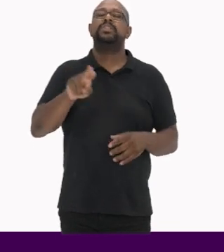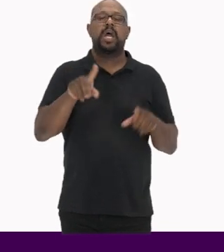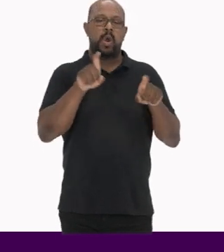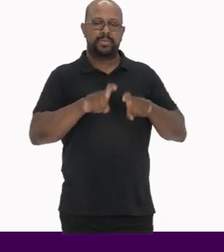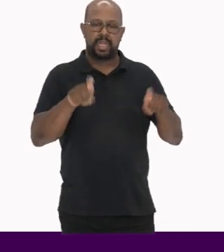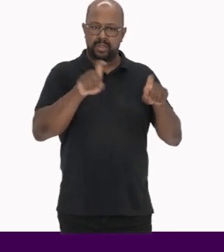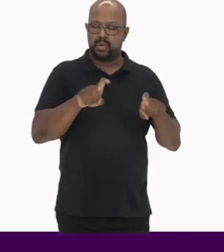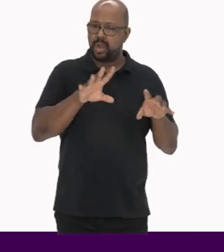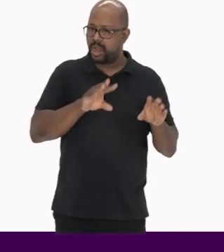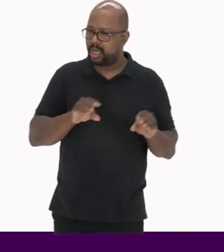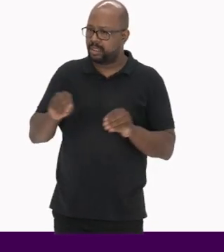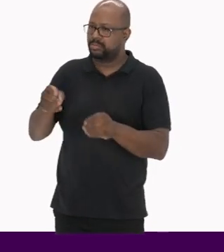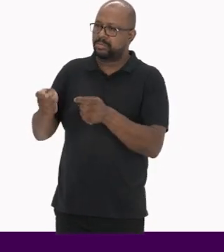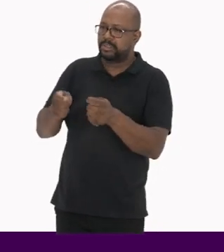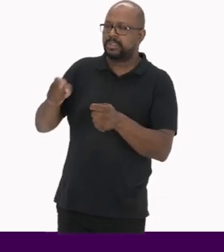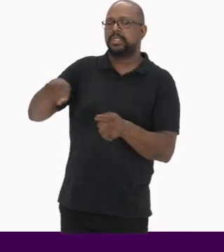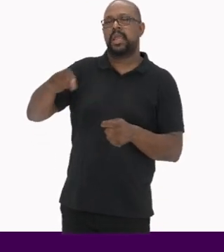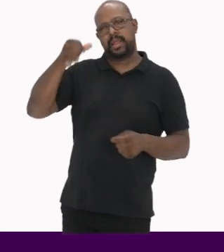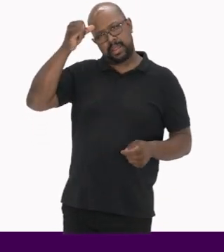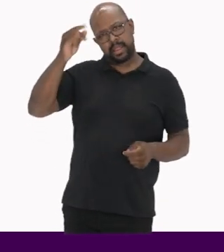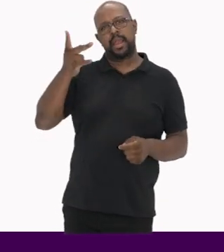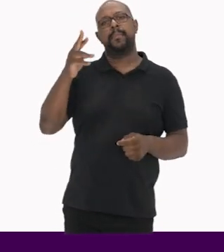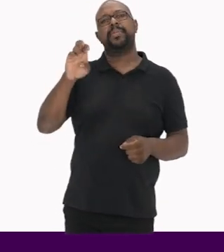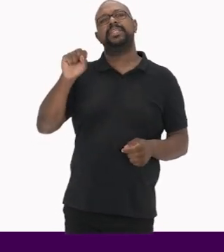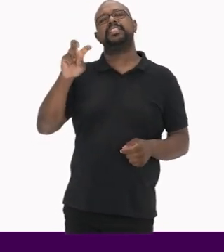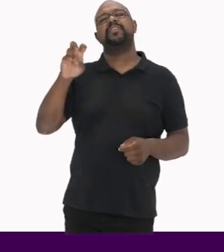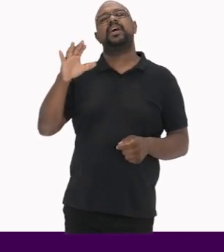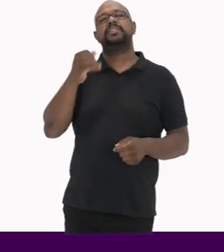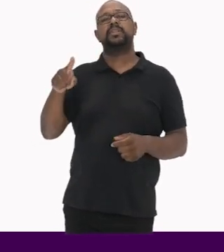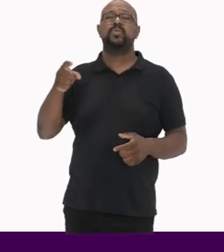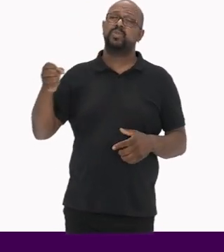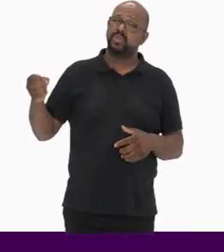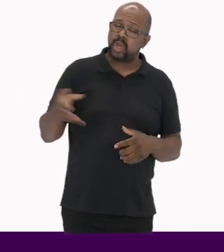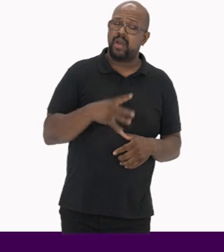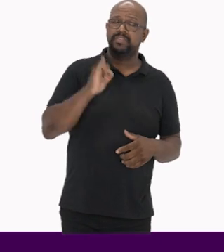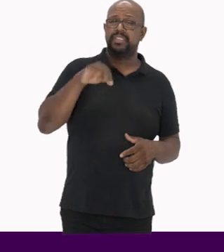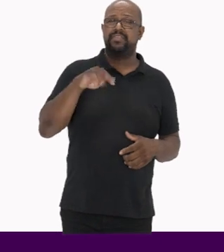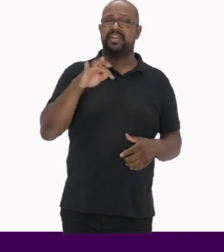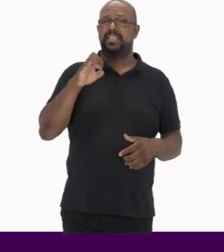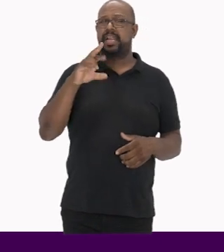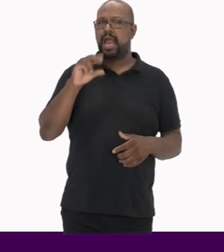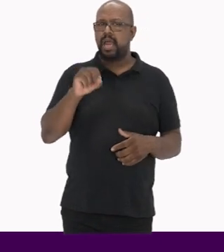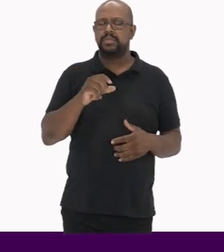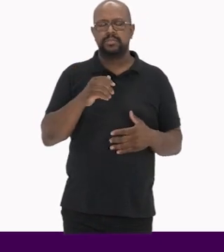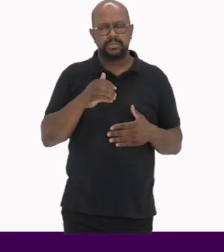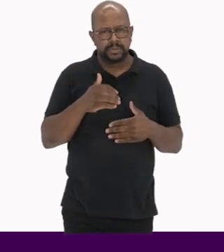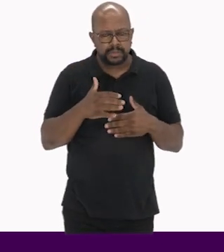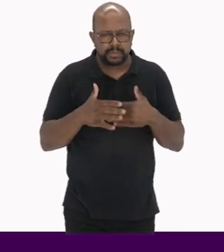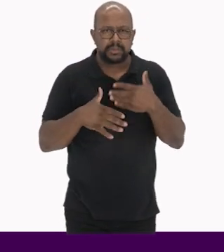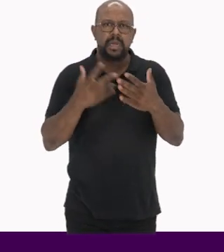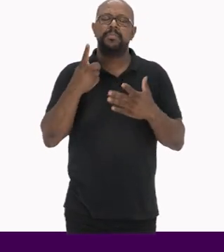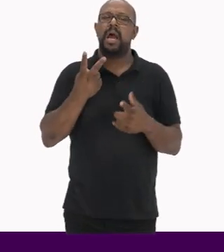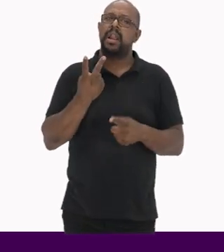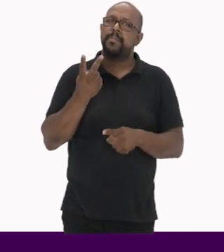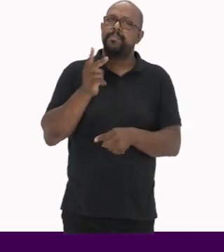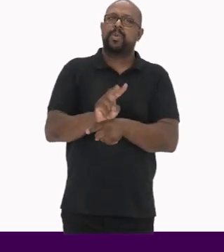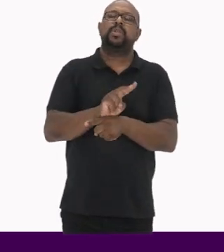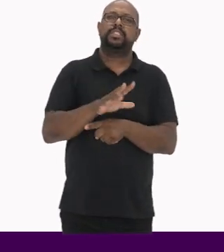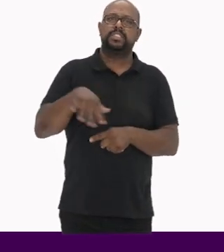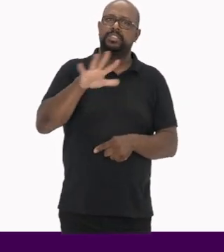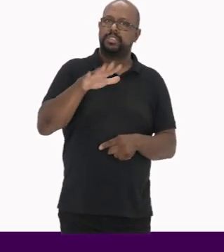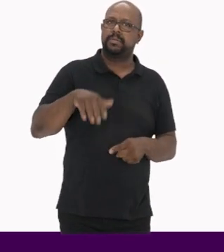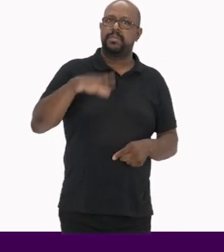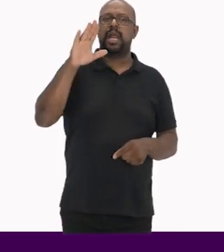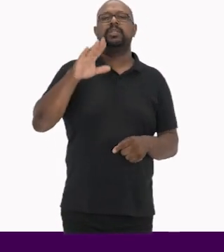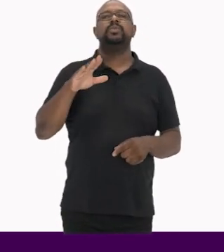da computação nas medidas de preservação Os novos inventários avançaram para a ampliação da proteção do